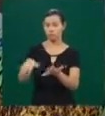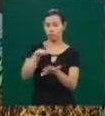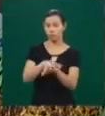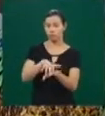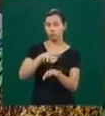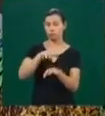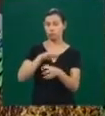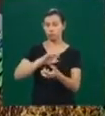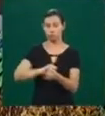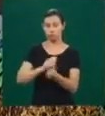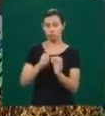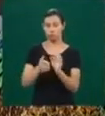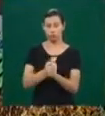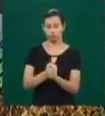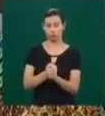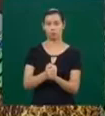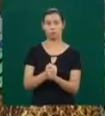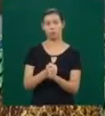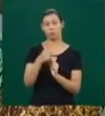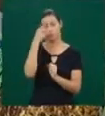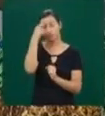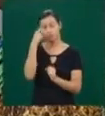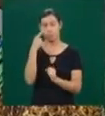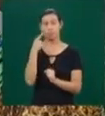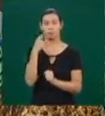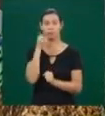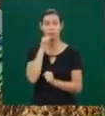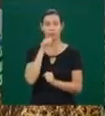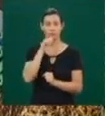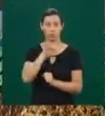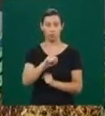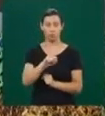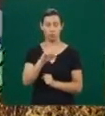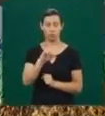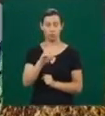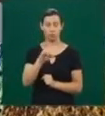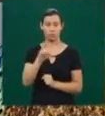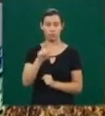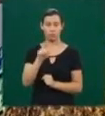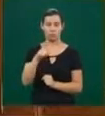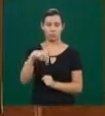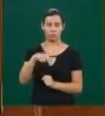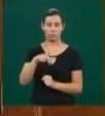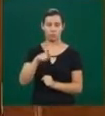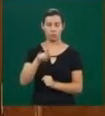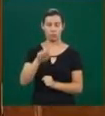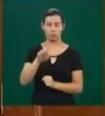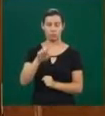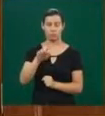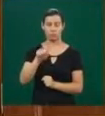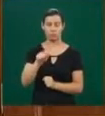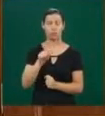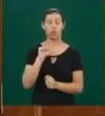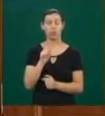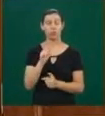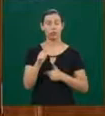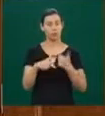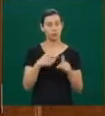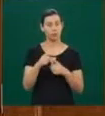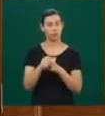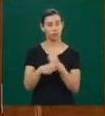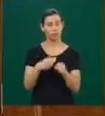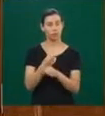idealizada pela artista plástica Solangea, reúne trabalhos produzidos ao longo de três anos pelos associados da PARO,